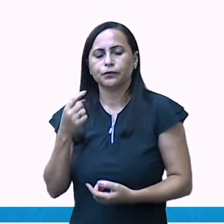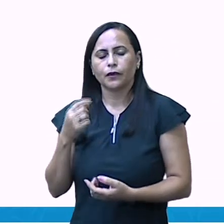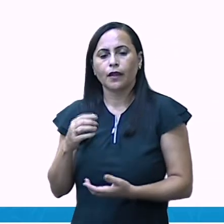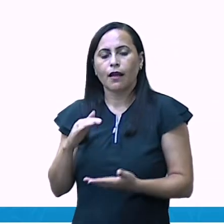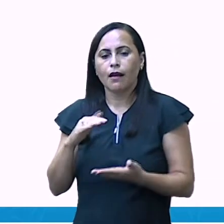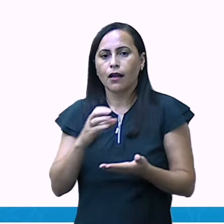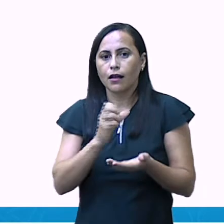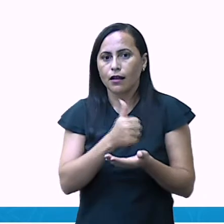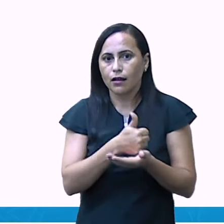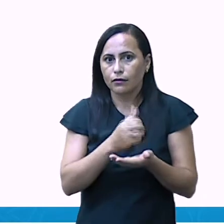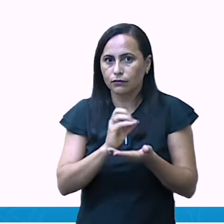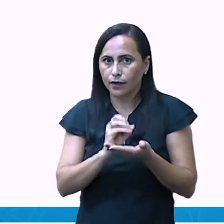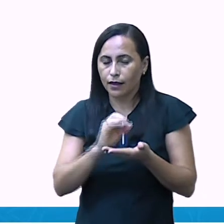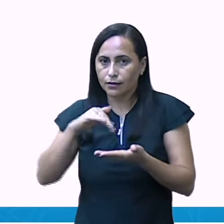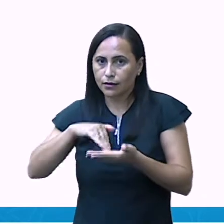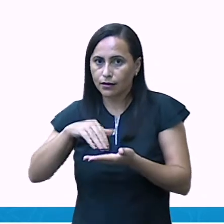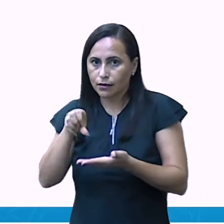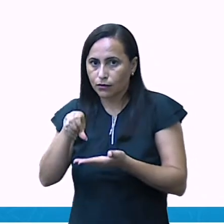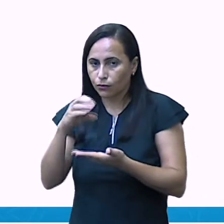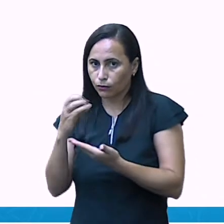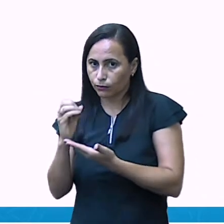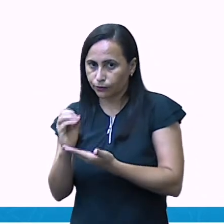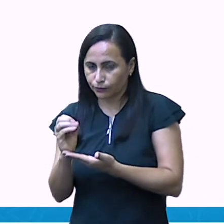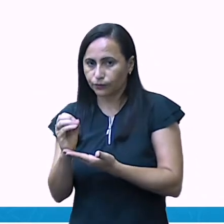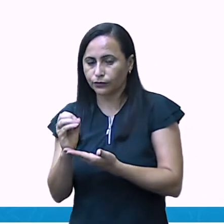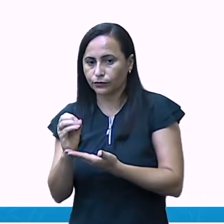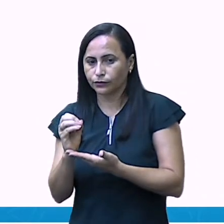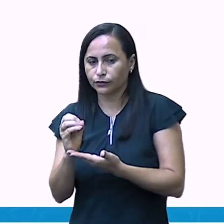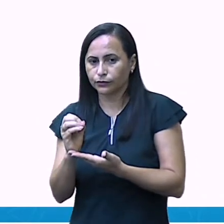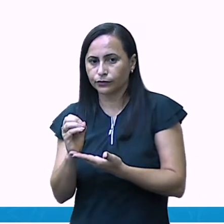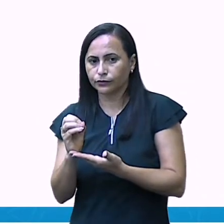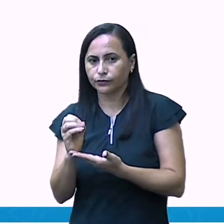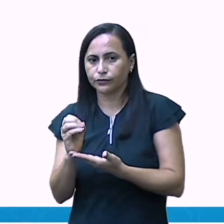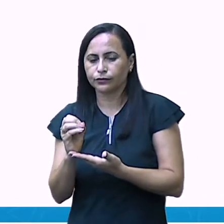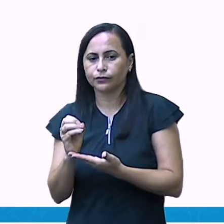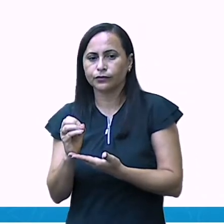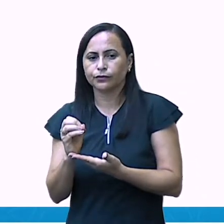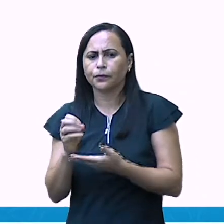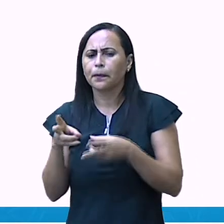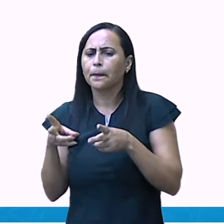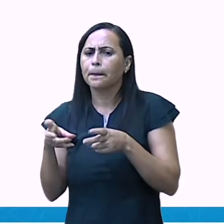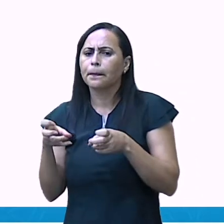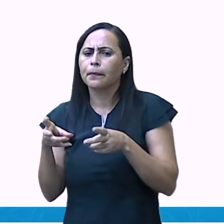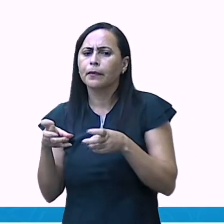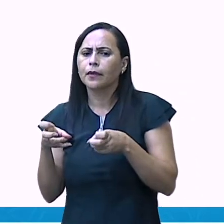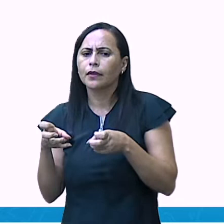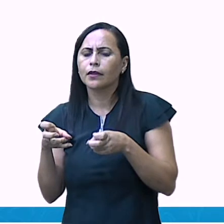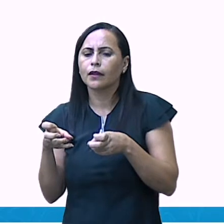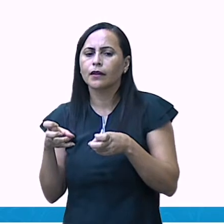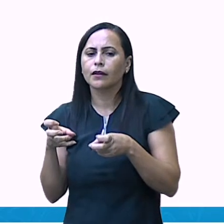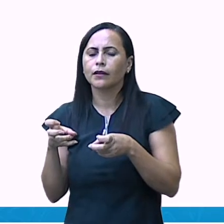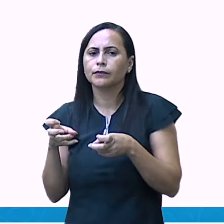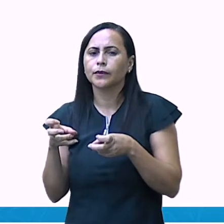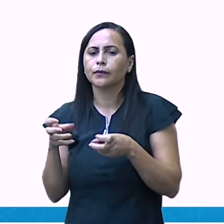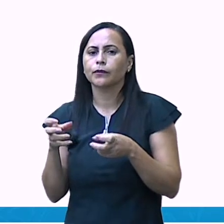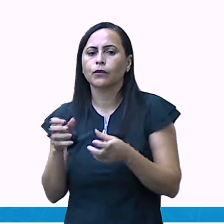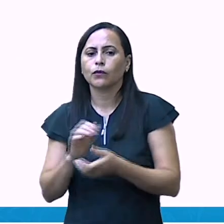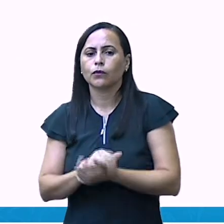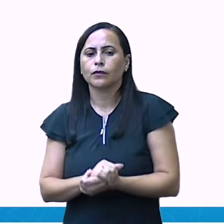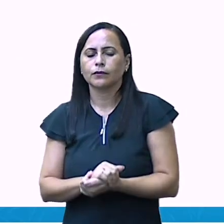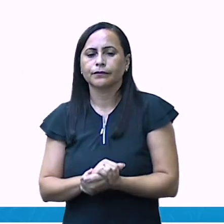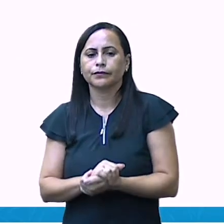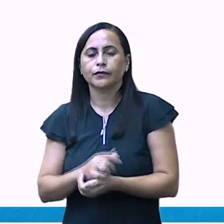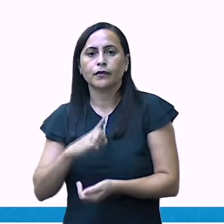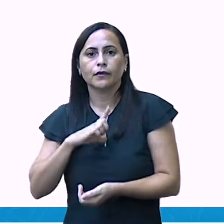noventa. Então, olha, do dez até o noventa. Observe que eles estão formados por